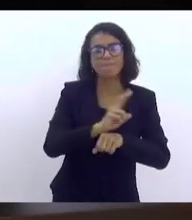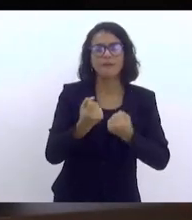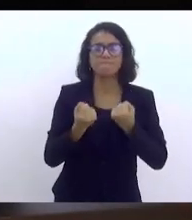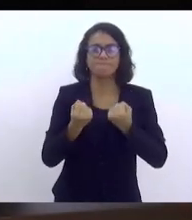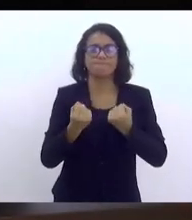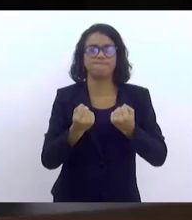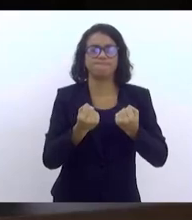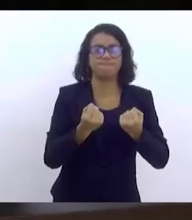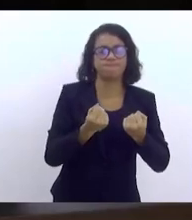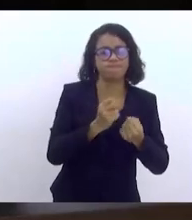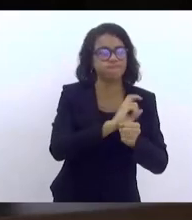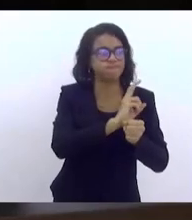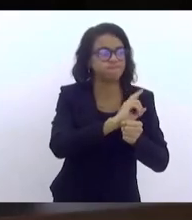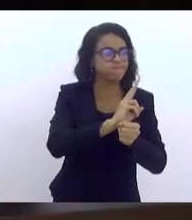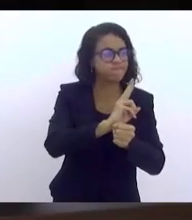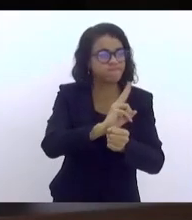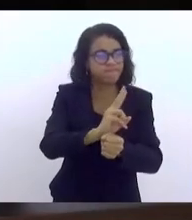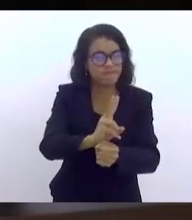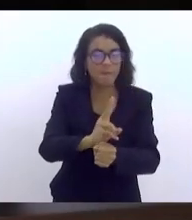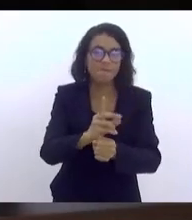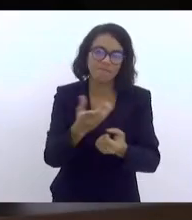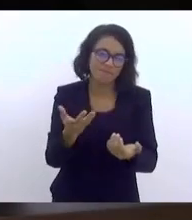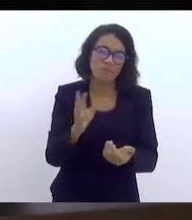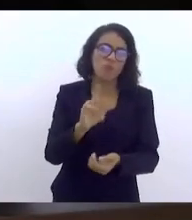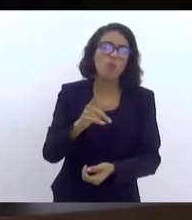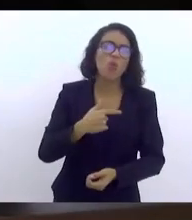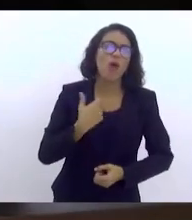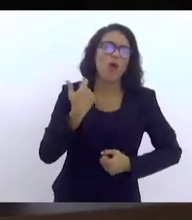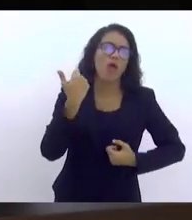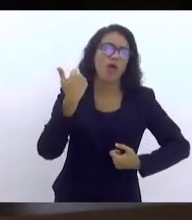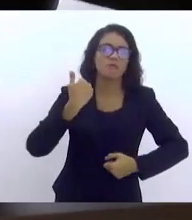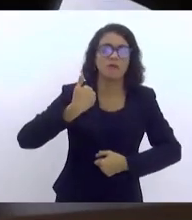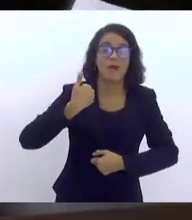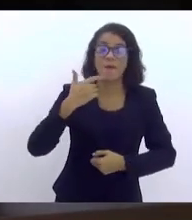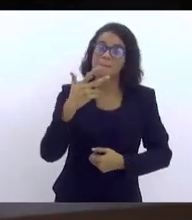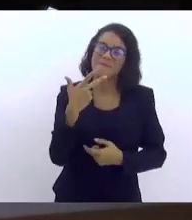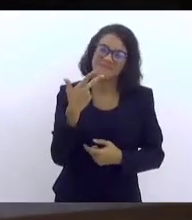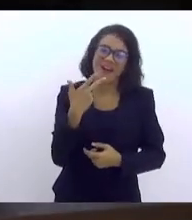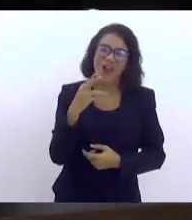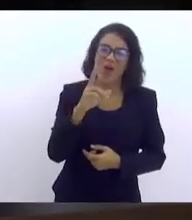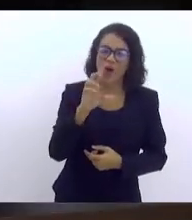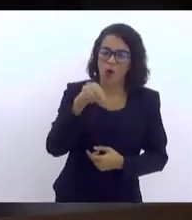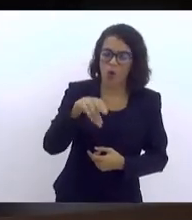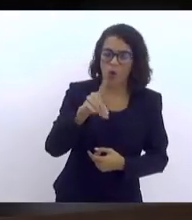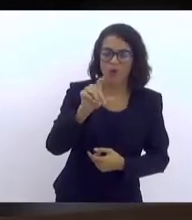patrulhamento preventivo, e não botar a discussão da ronda escolar,